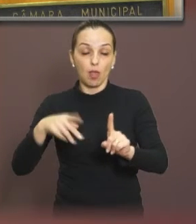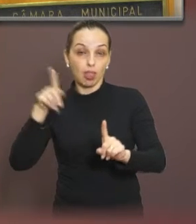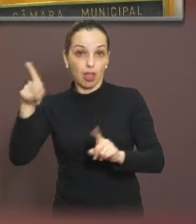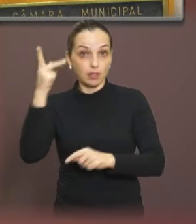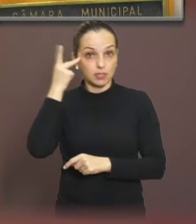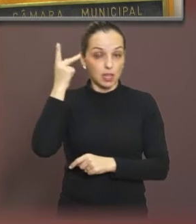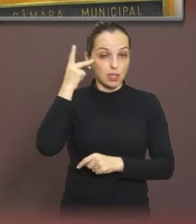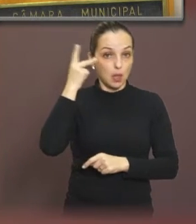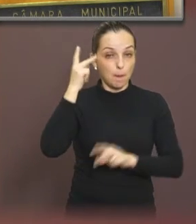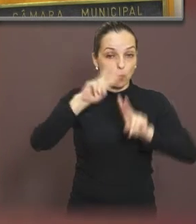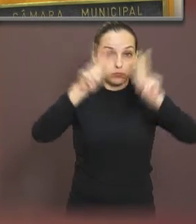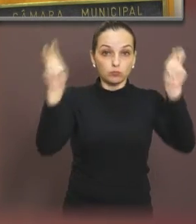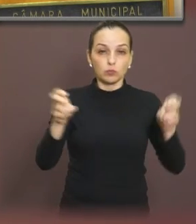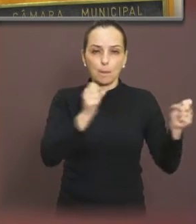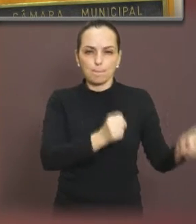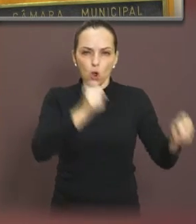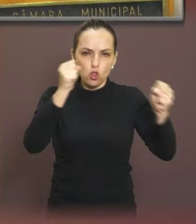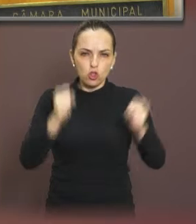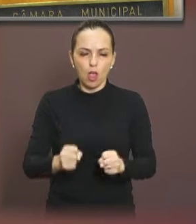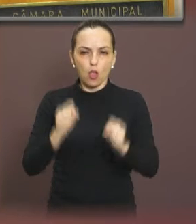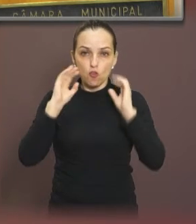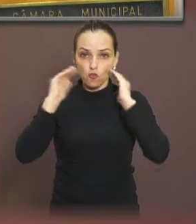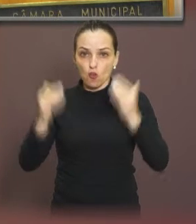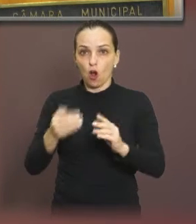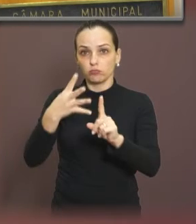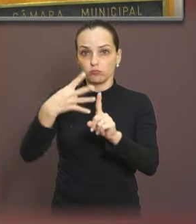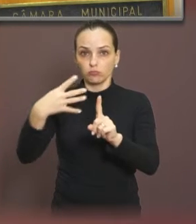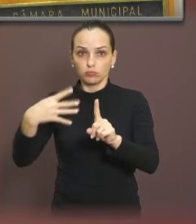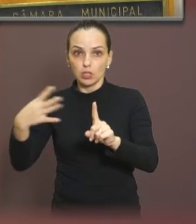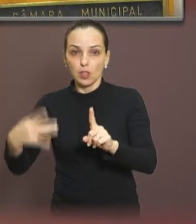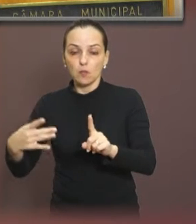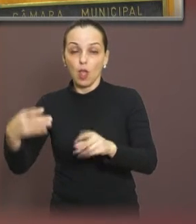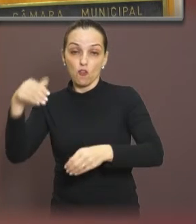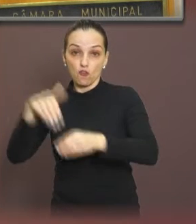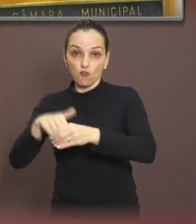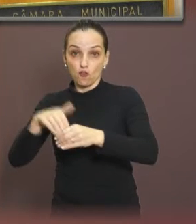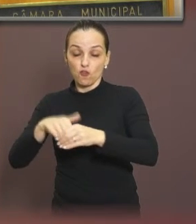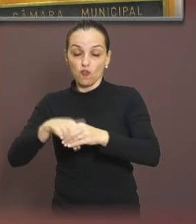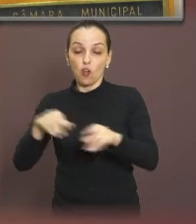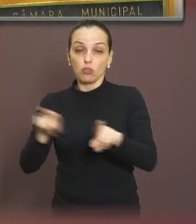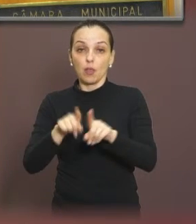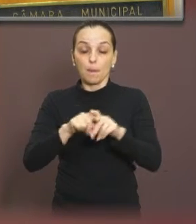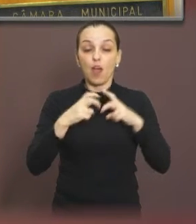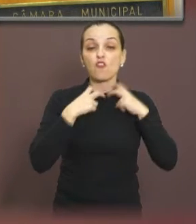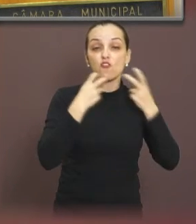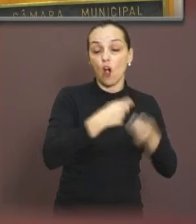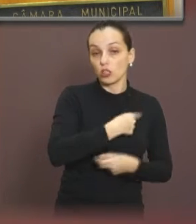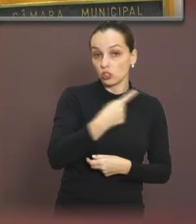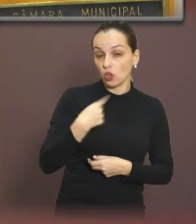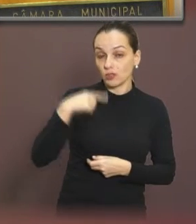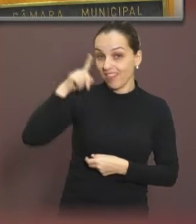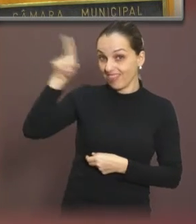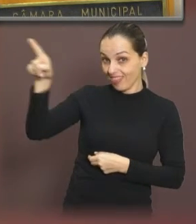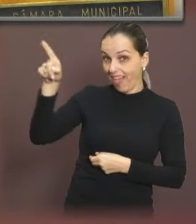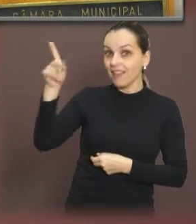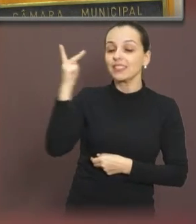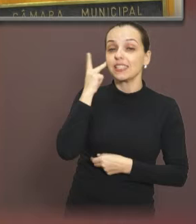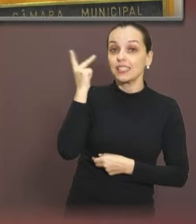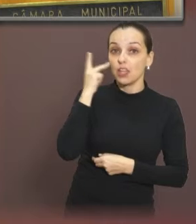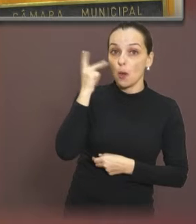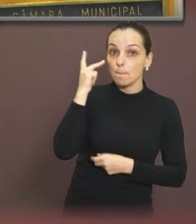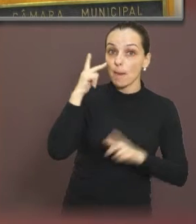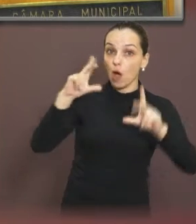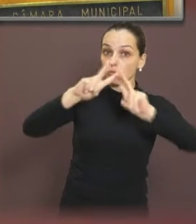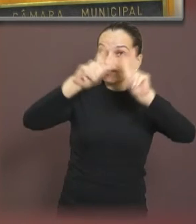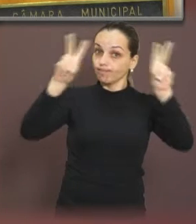Paulo, Poder para LGBT e mais. Nosso voto, nossa voz. Essa é a sigla lá de São Paulo, gente. Eu não falei